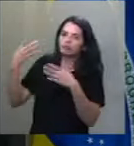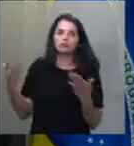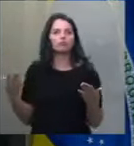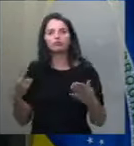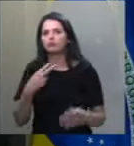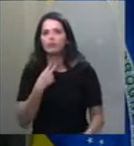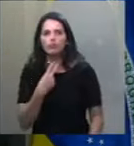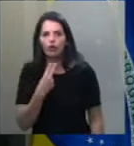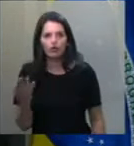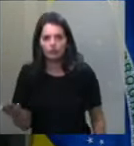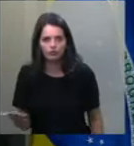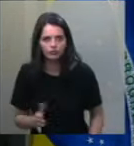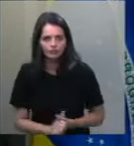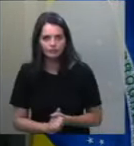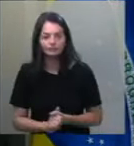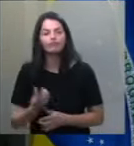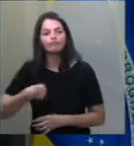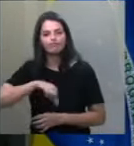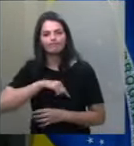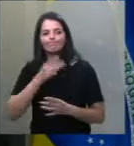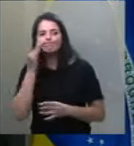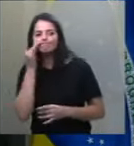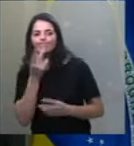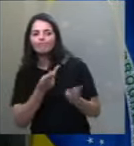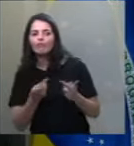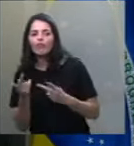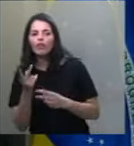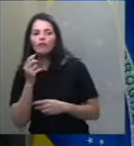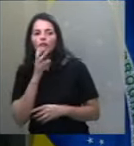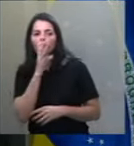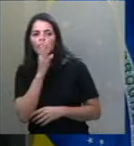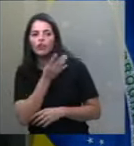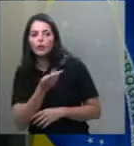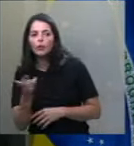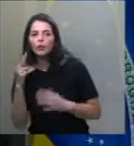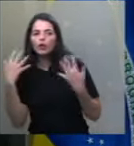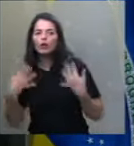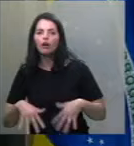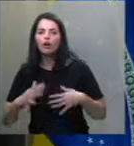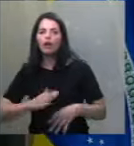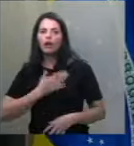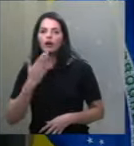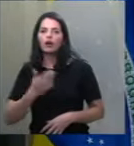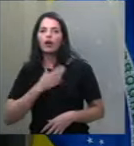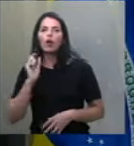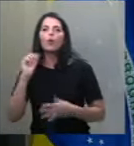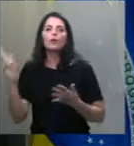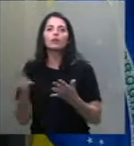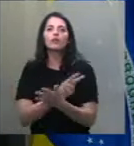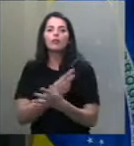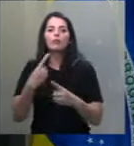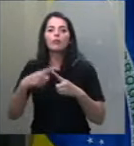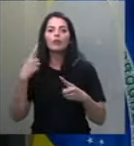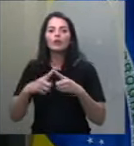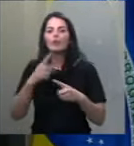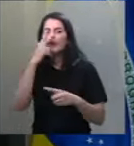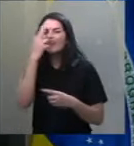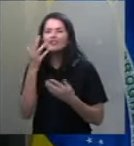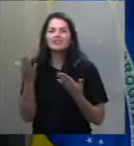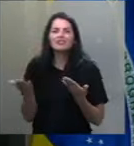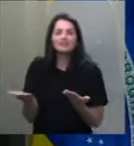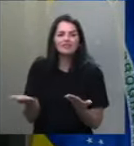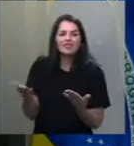Nós temos presenciado desdobramentos assustadores em decorrência dessa espécie